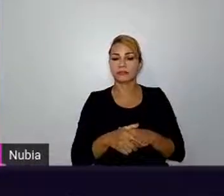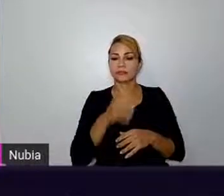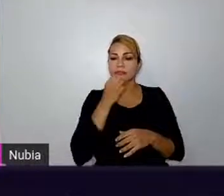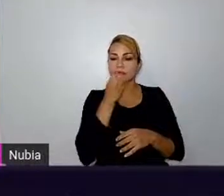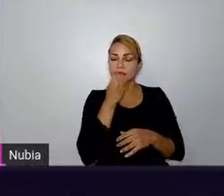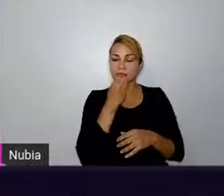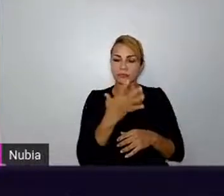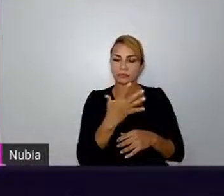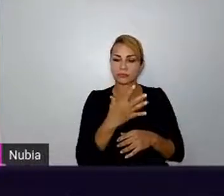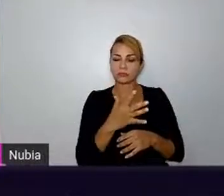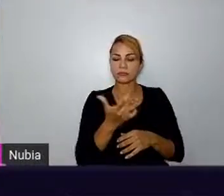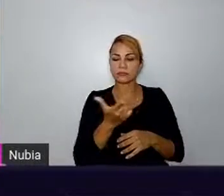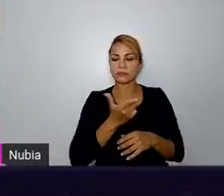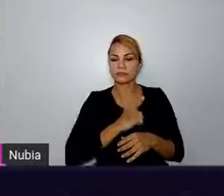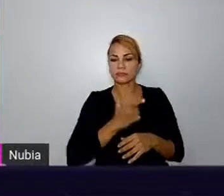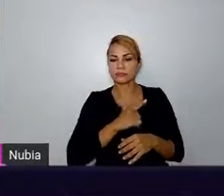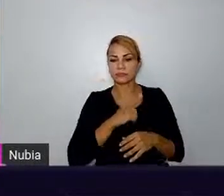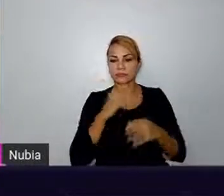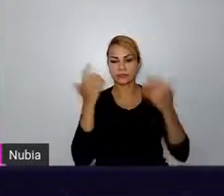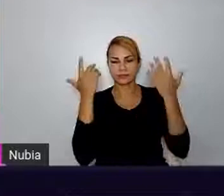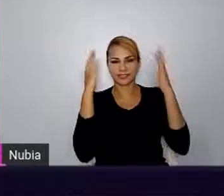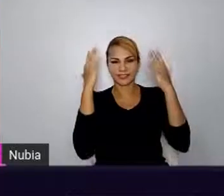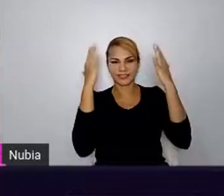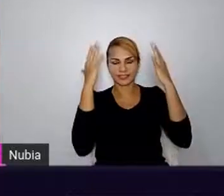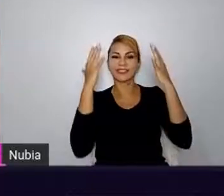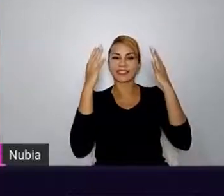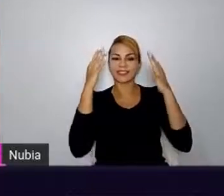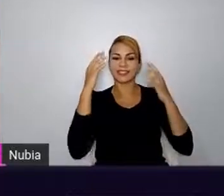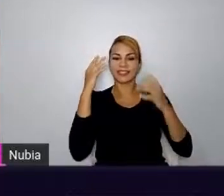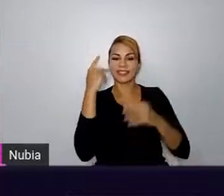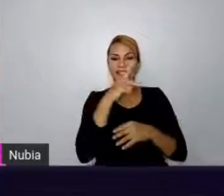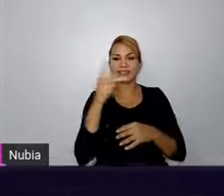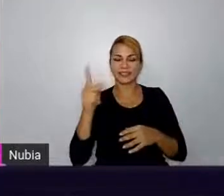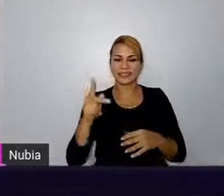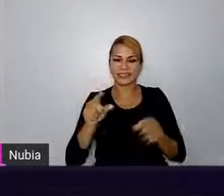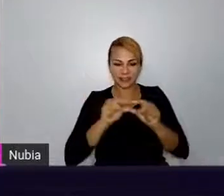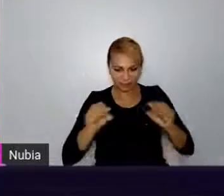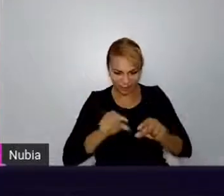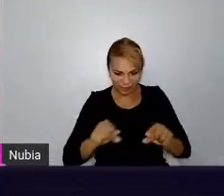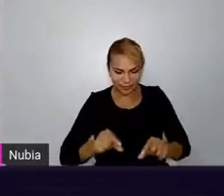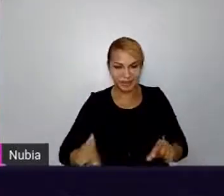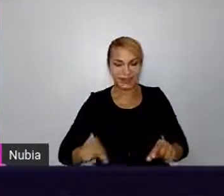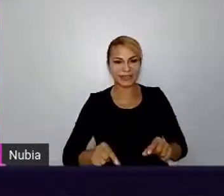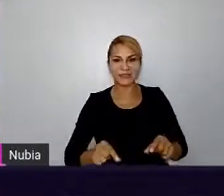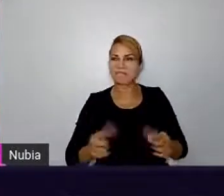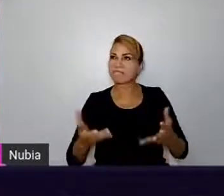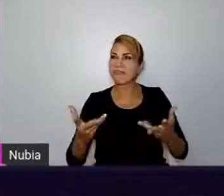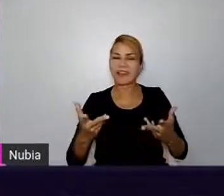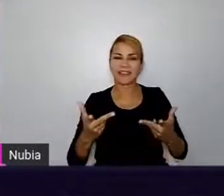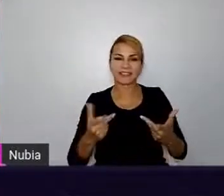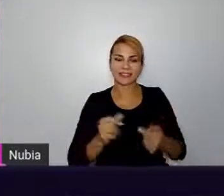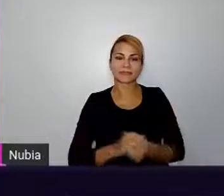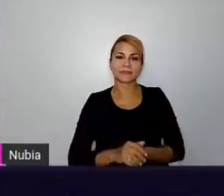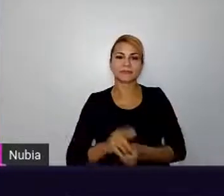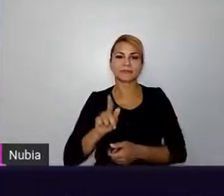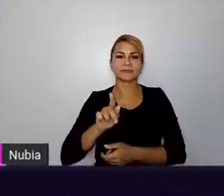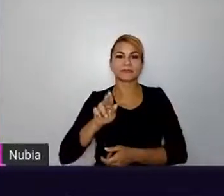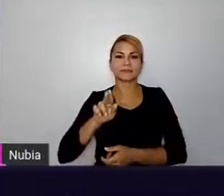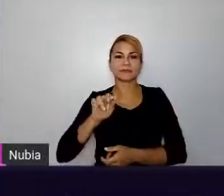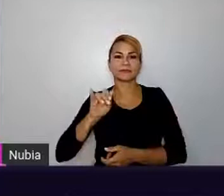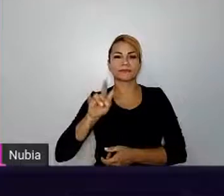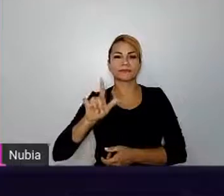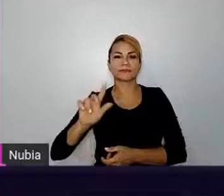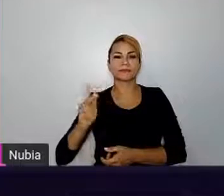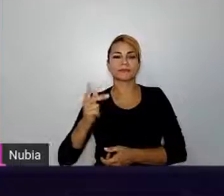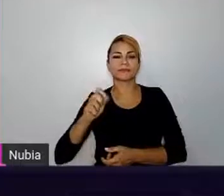Tem muitas palmas para você no chat que está uma coisa espetacular. Obrigada, Gui. Guilherme Louva. Ô, Gui, eu não